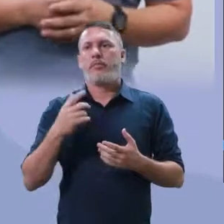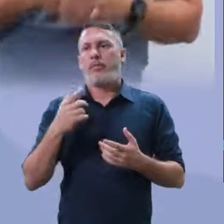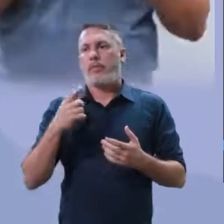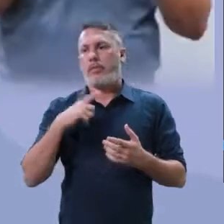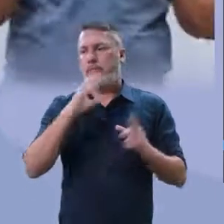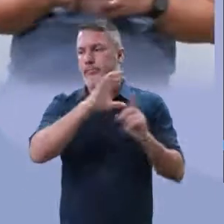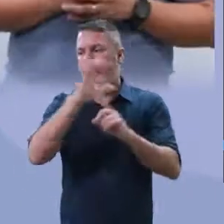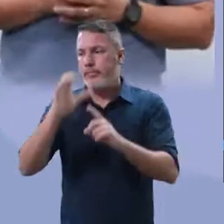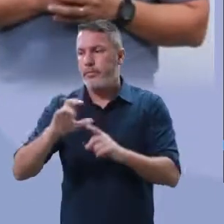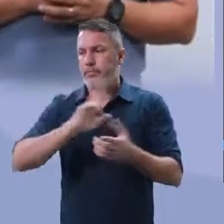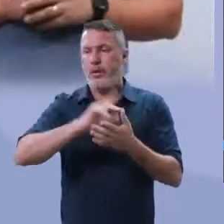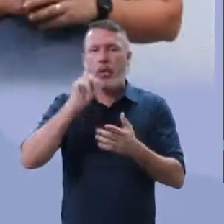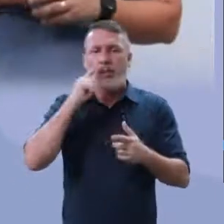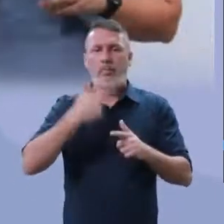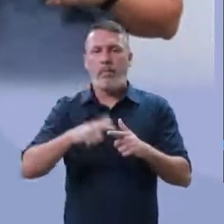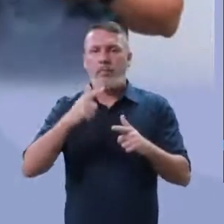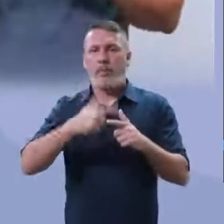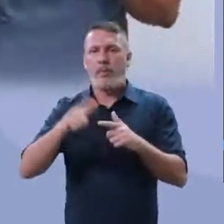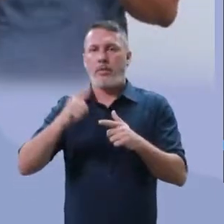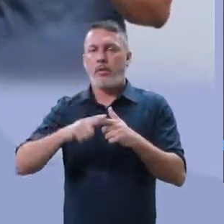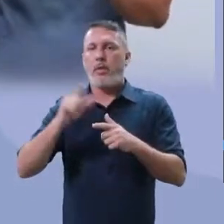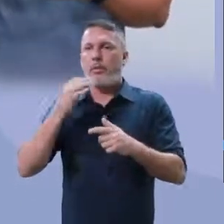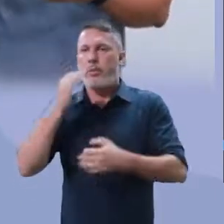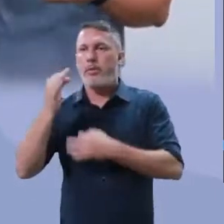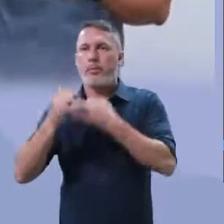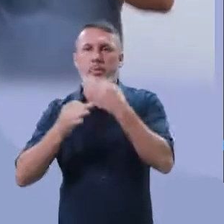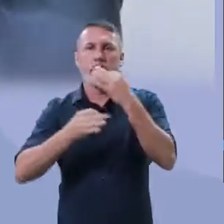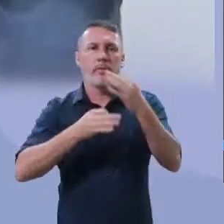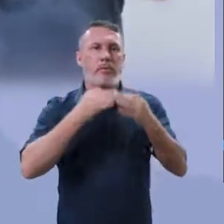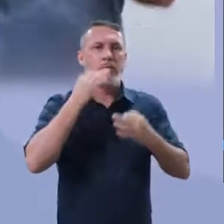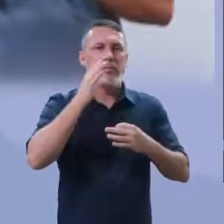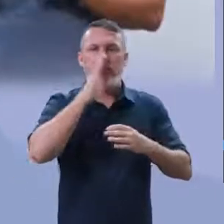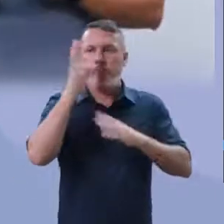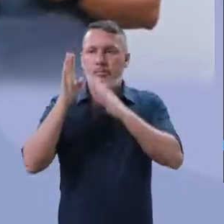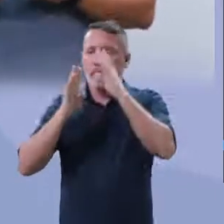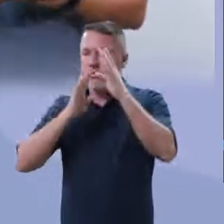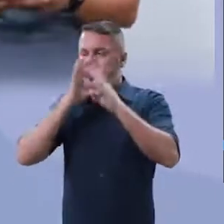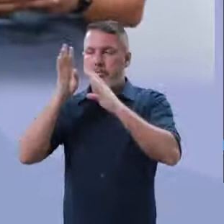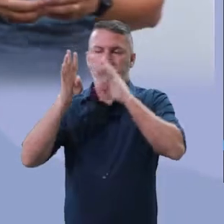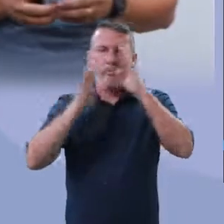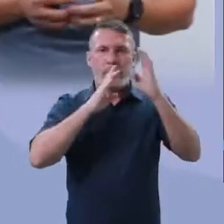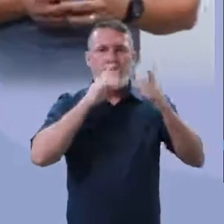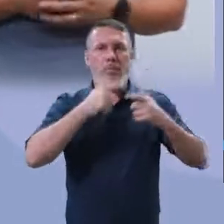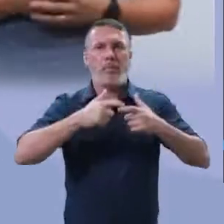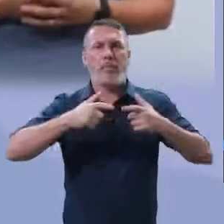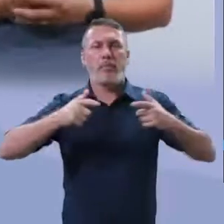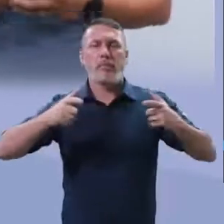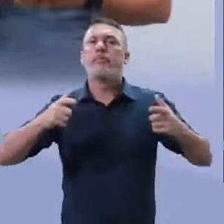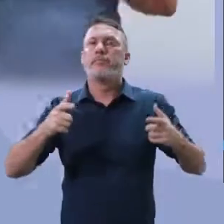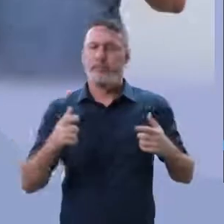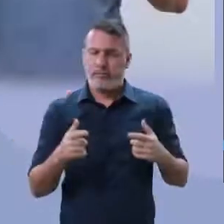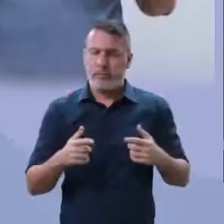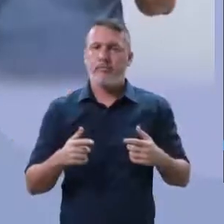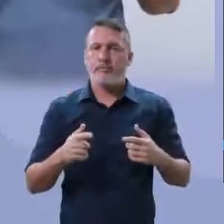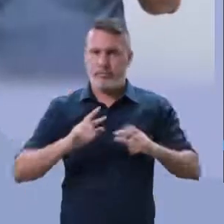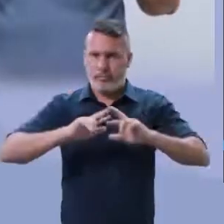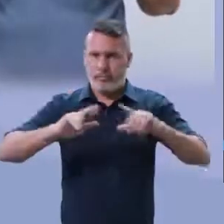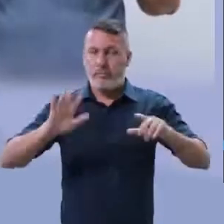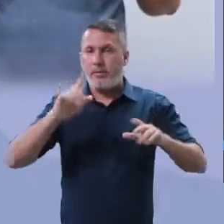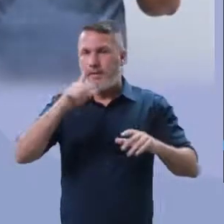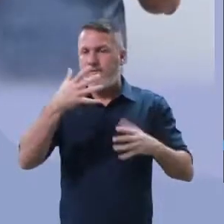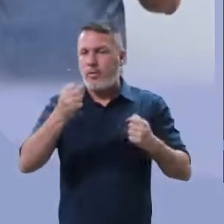ouviram, assistiram e olha os problemas. Obviamente, quando nós falamos de tecnologia, nós falamos de todos os